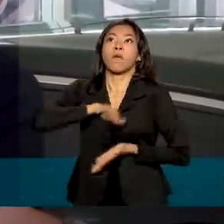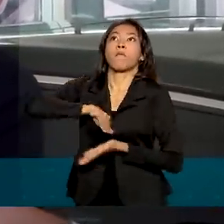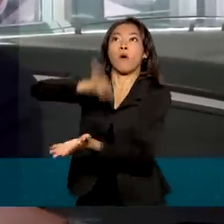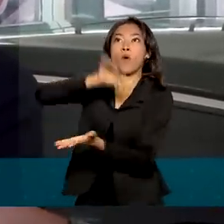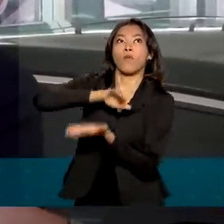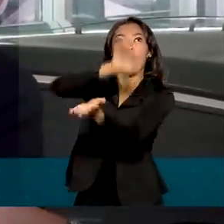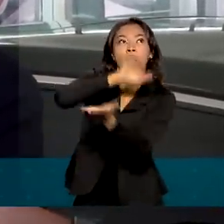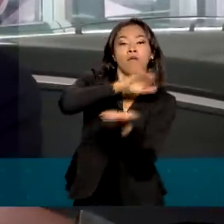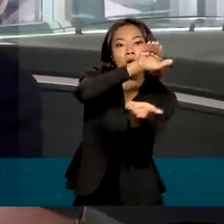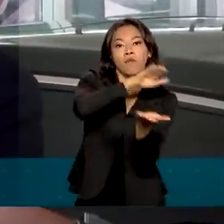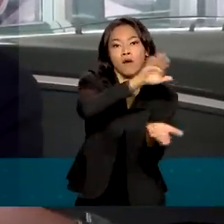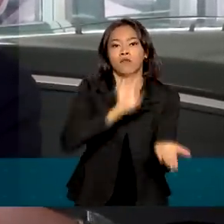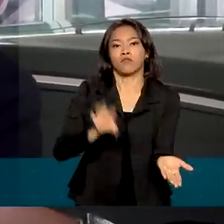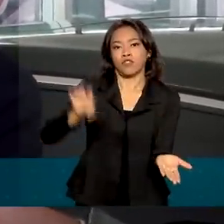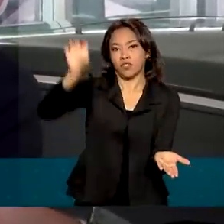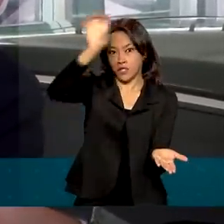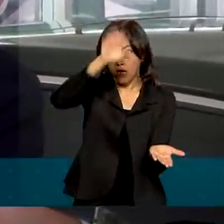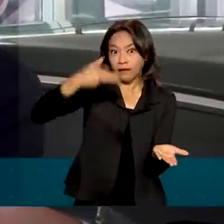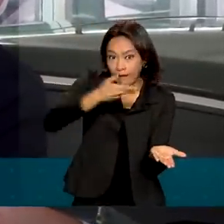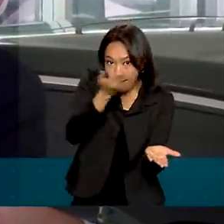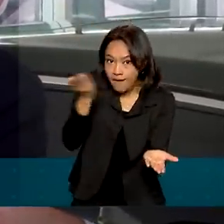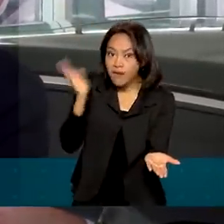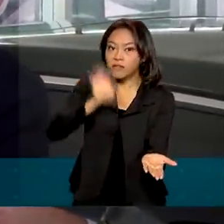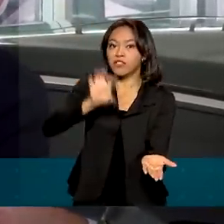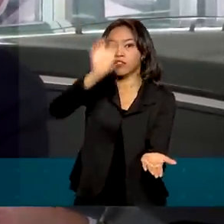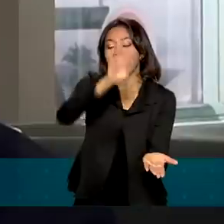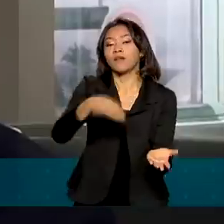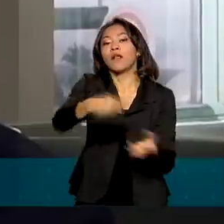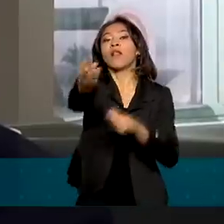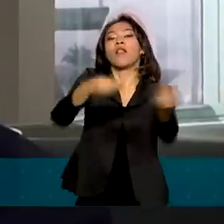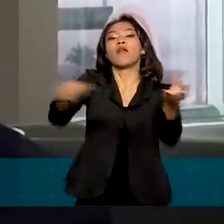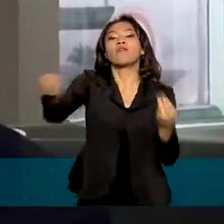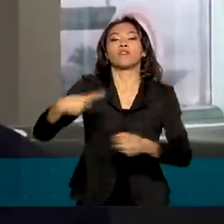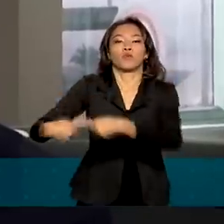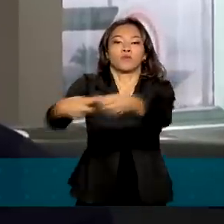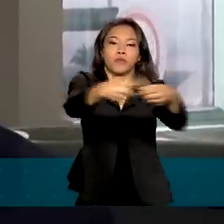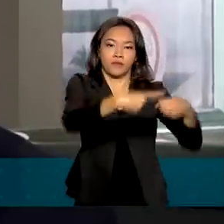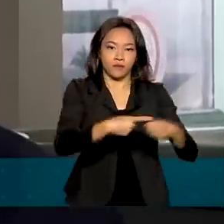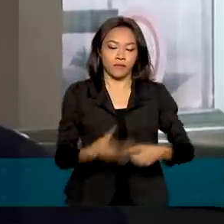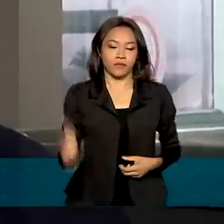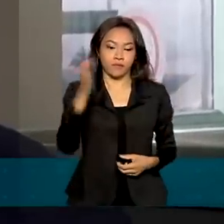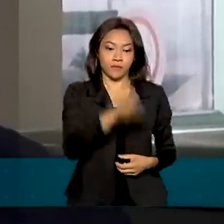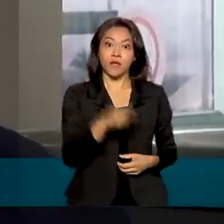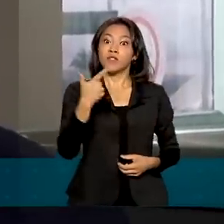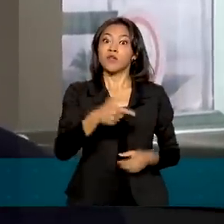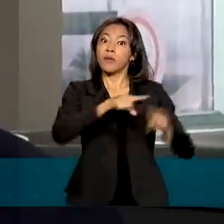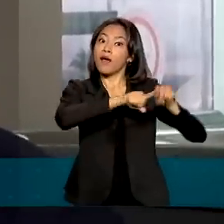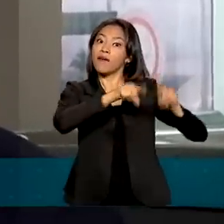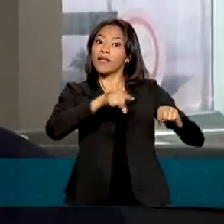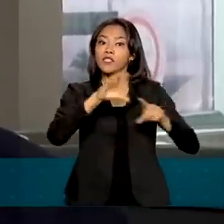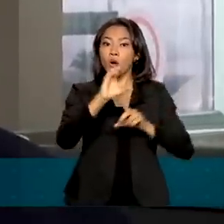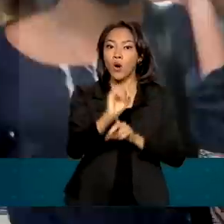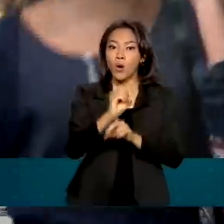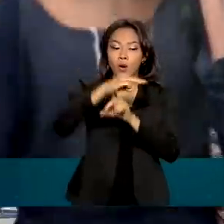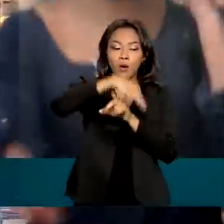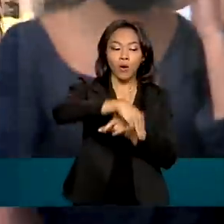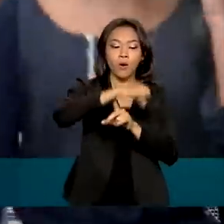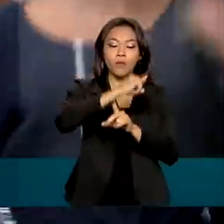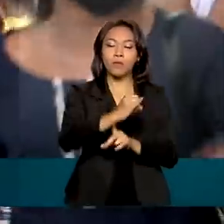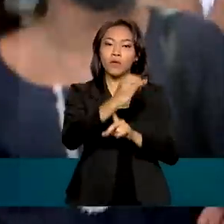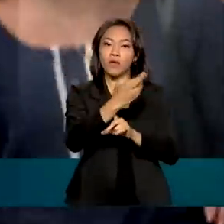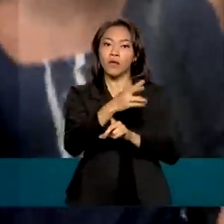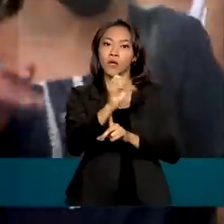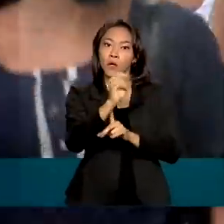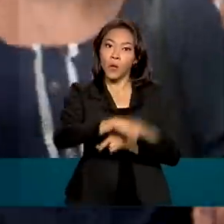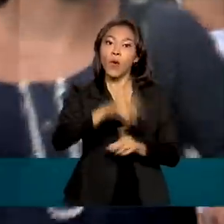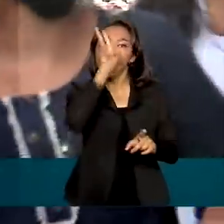estados, que por sua vez devem enviar aos municípios. Sobre a variante Ômicron, o ministro da Saúde lembrou